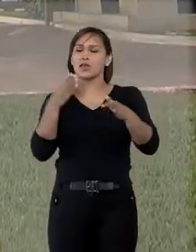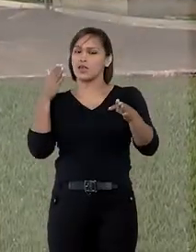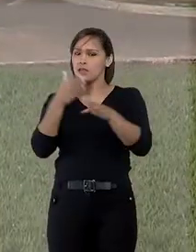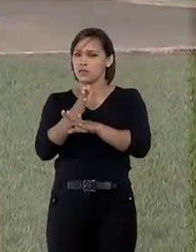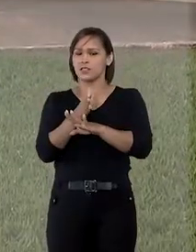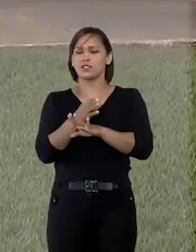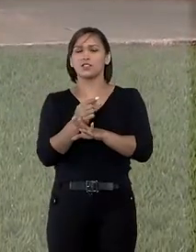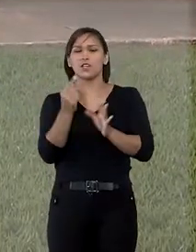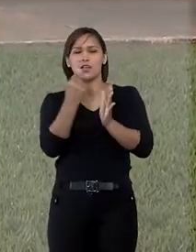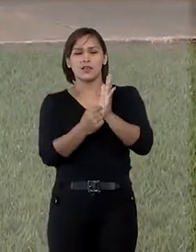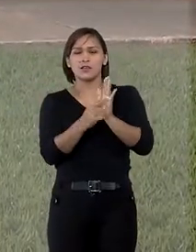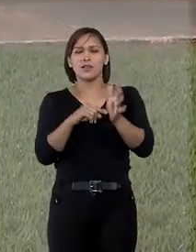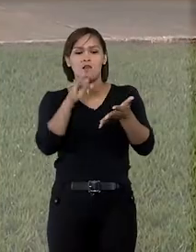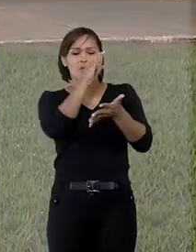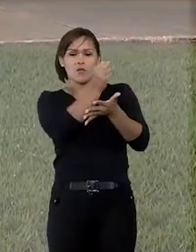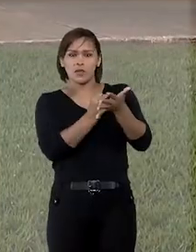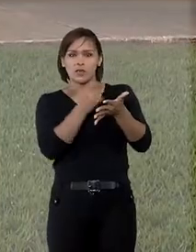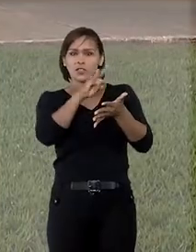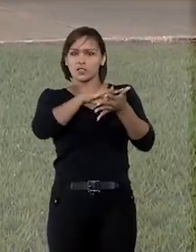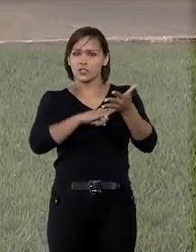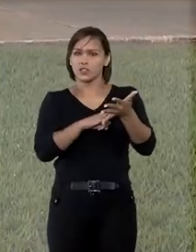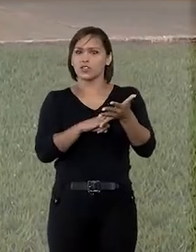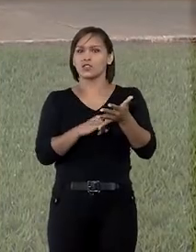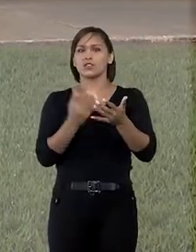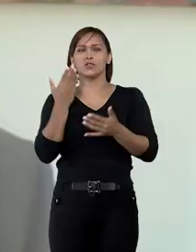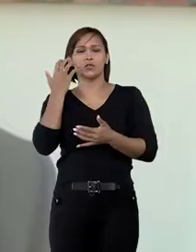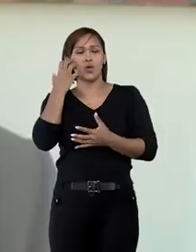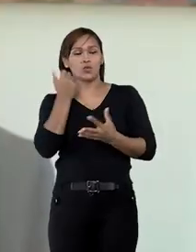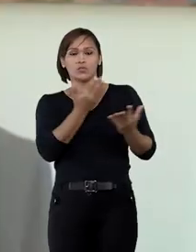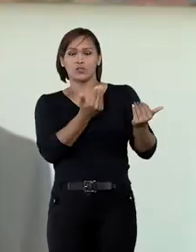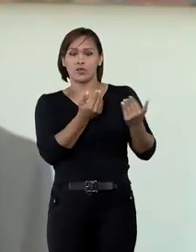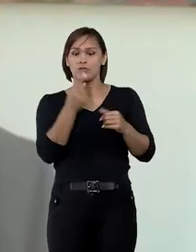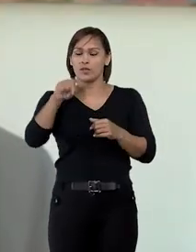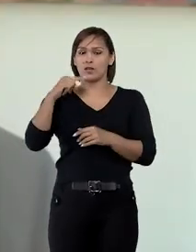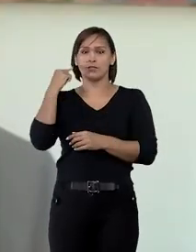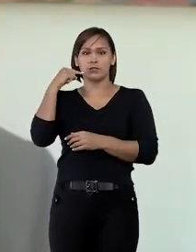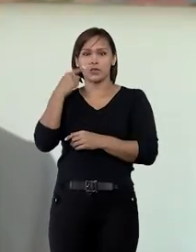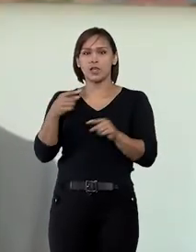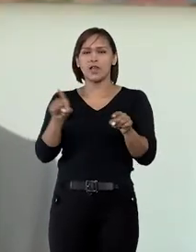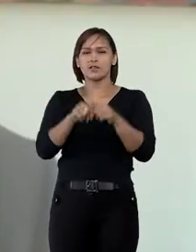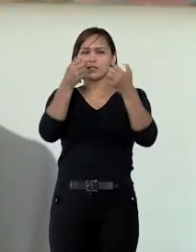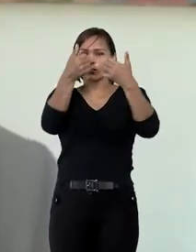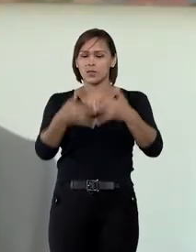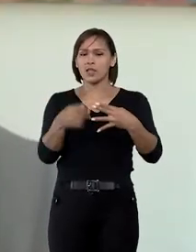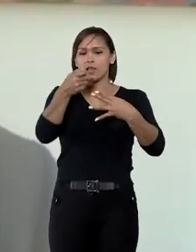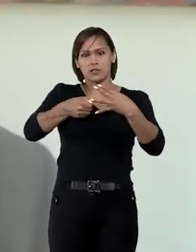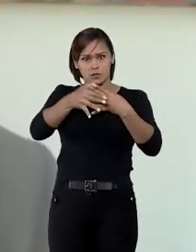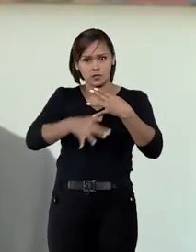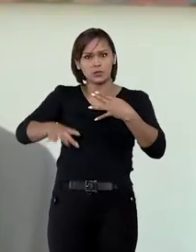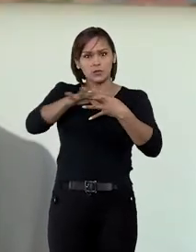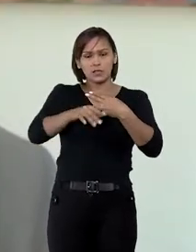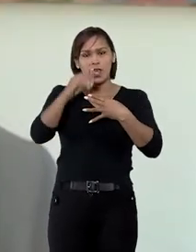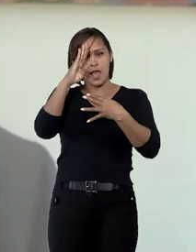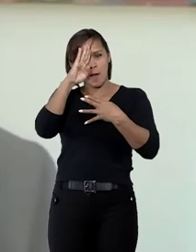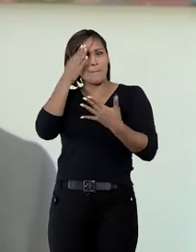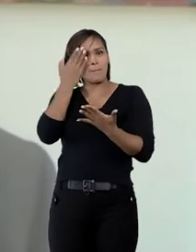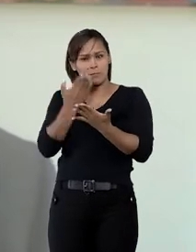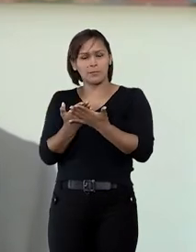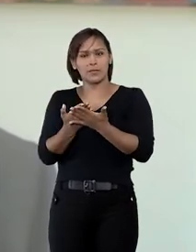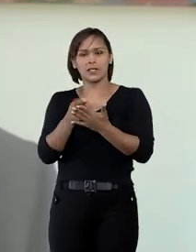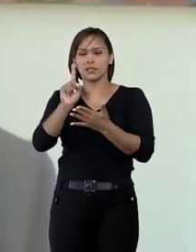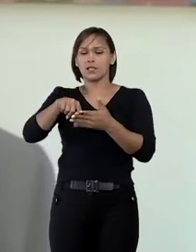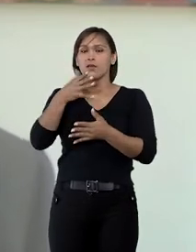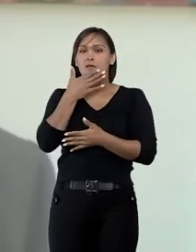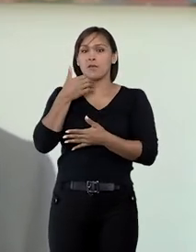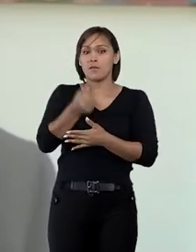permitir a retificação do registro civil do adotado. Esse advogado explica que a jurisprudência sempre leva em consideração